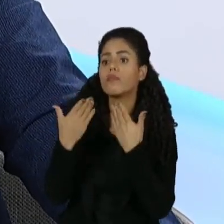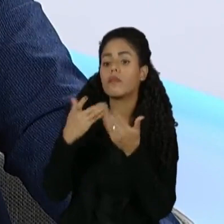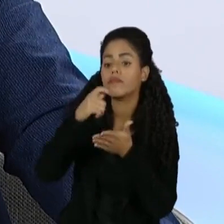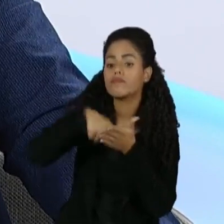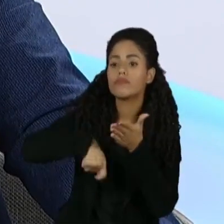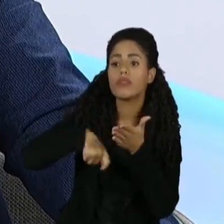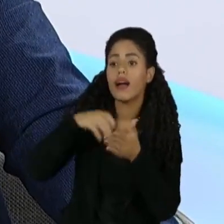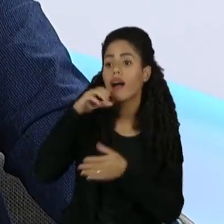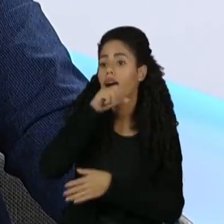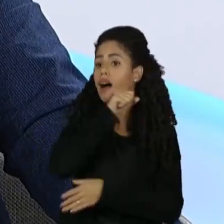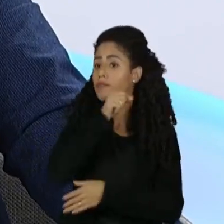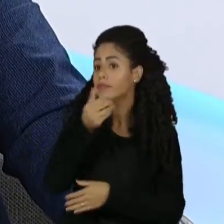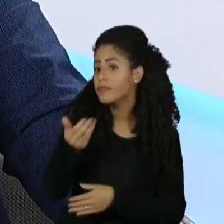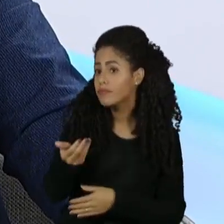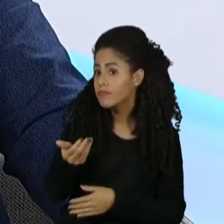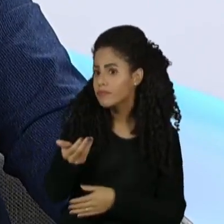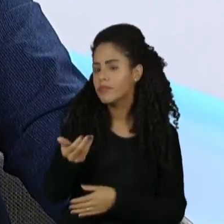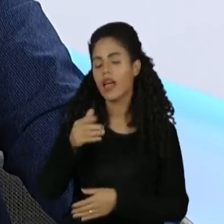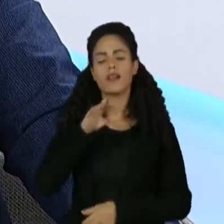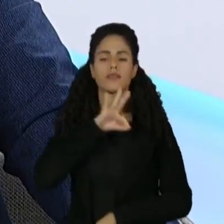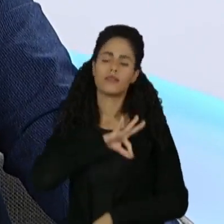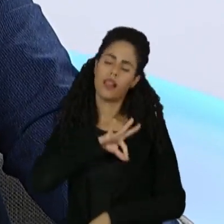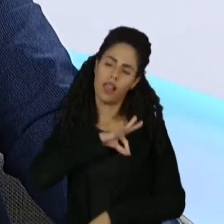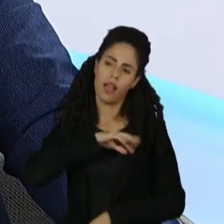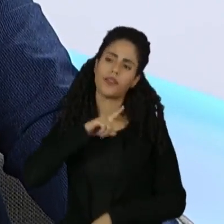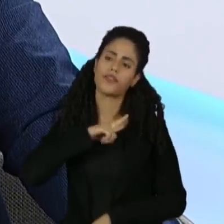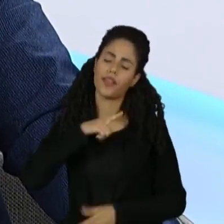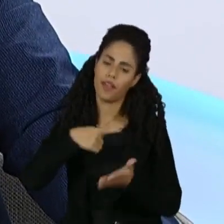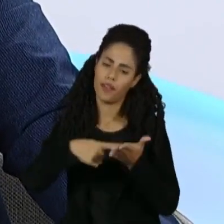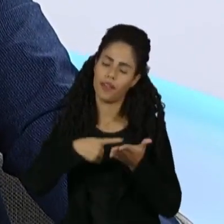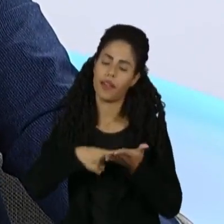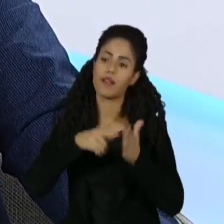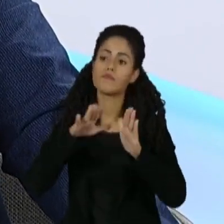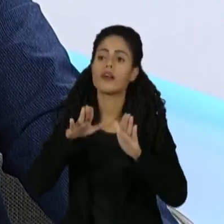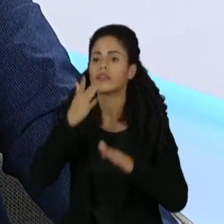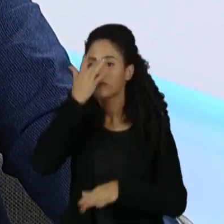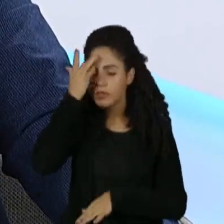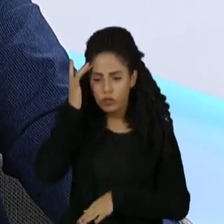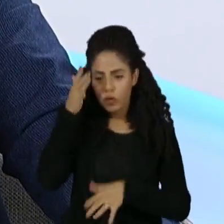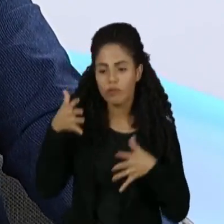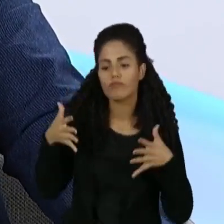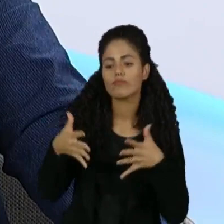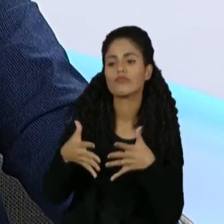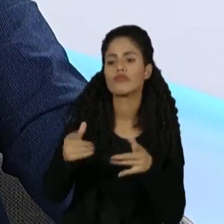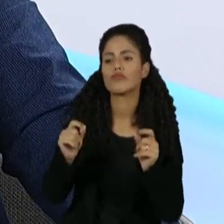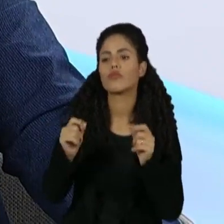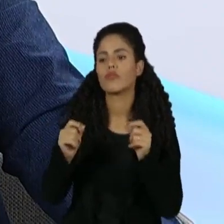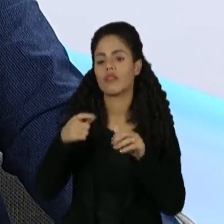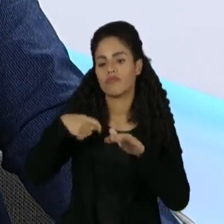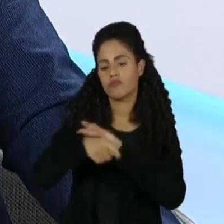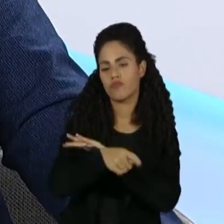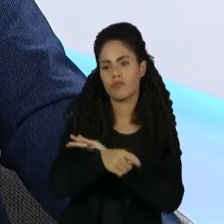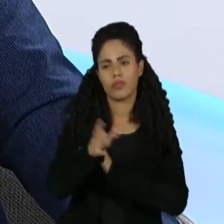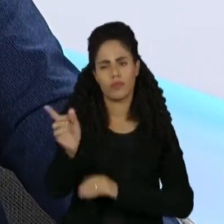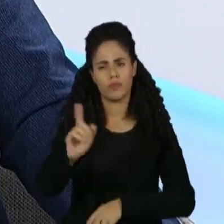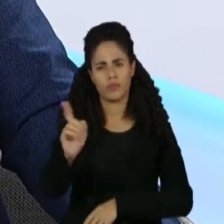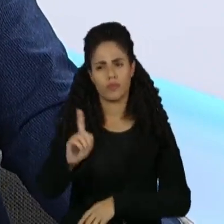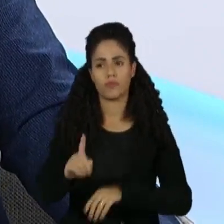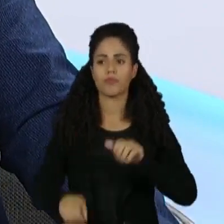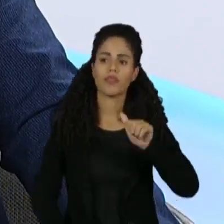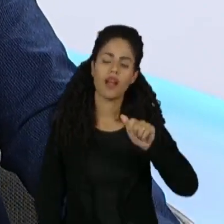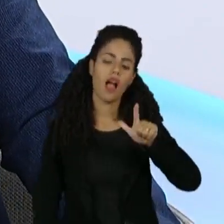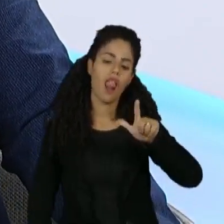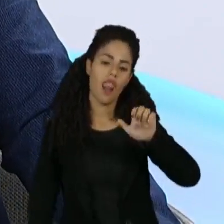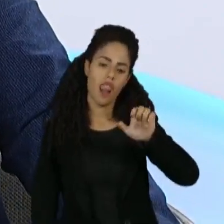o jogador. Então, é claro que é um salário, etc., mas é um jogador que não onerou no sentido de investimento. O Alexandre